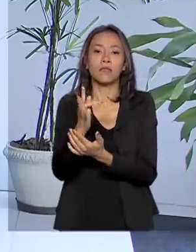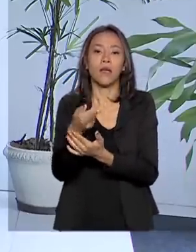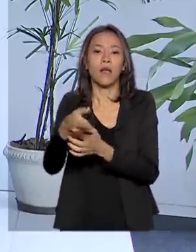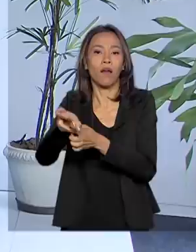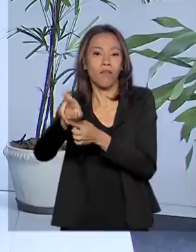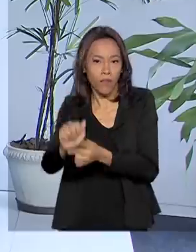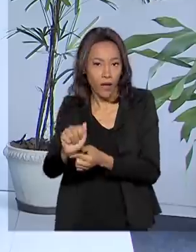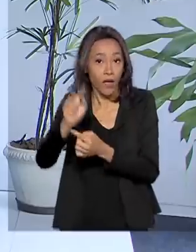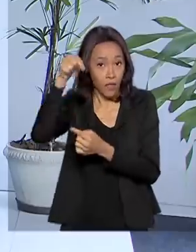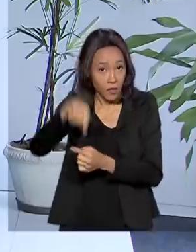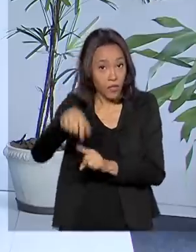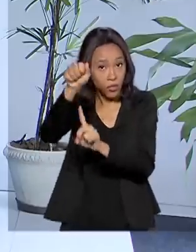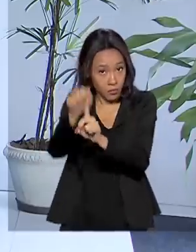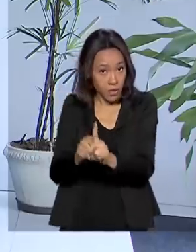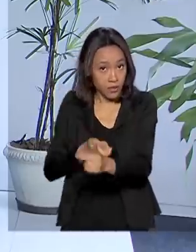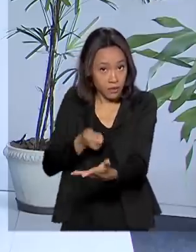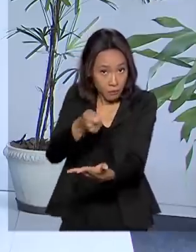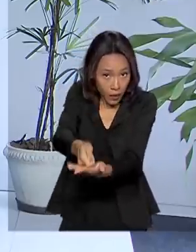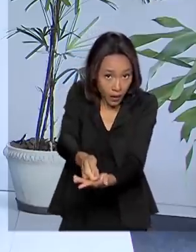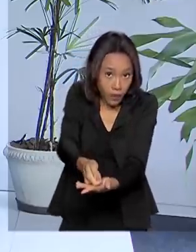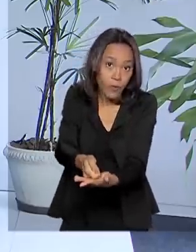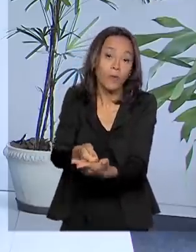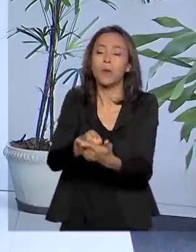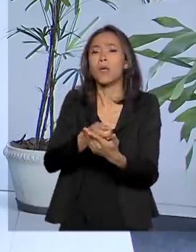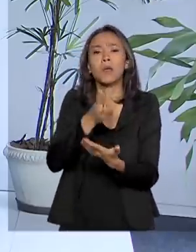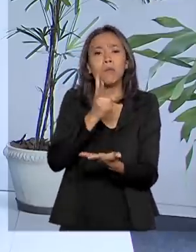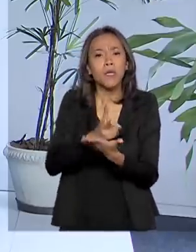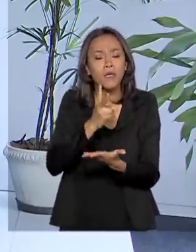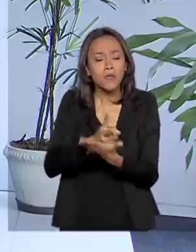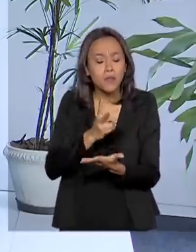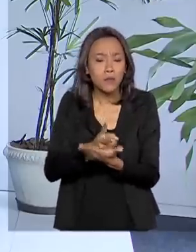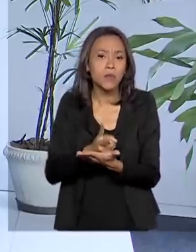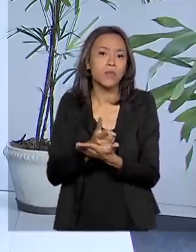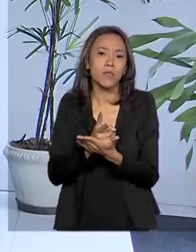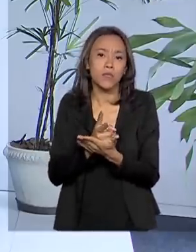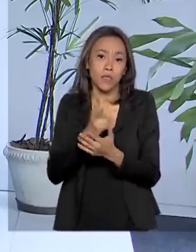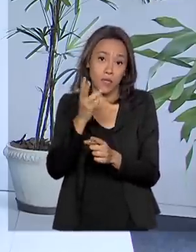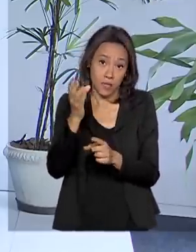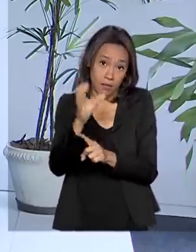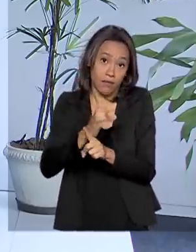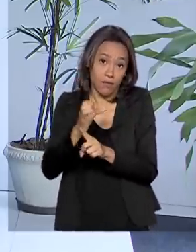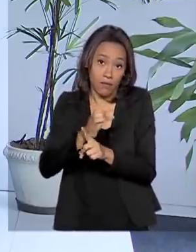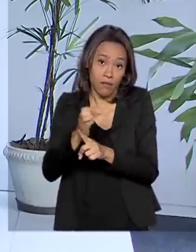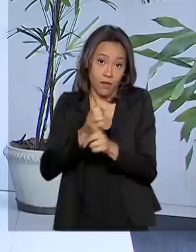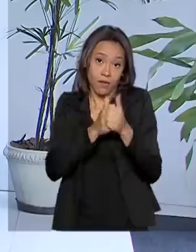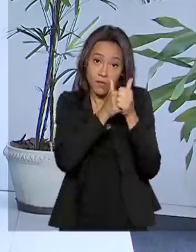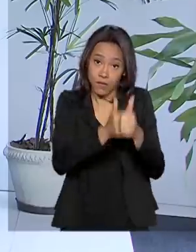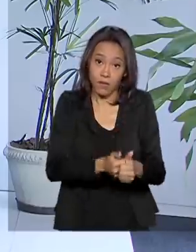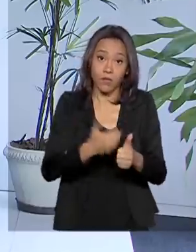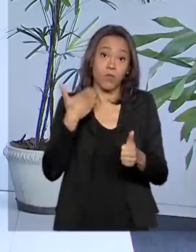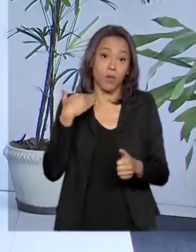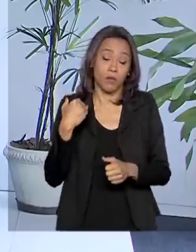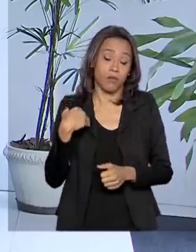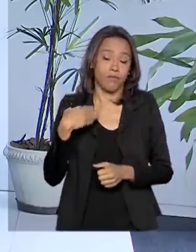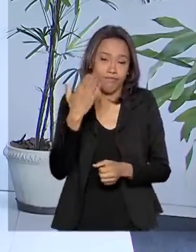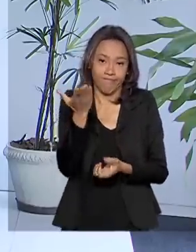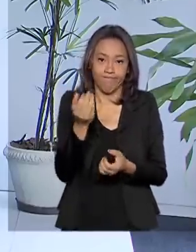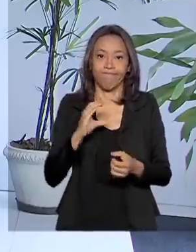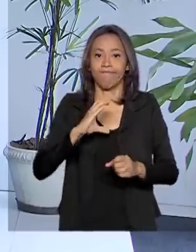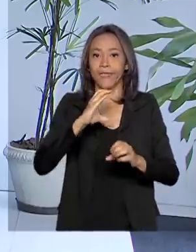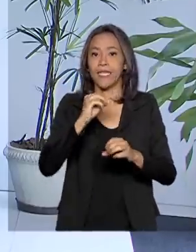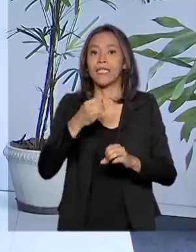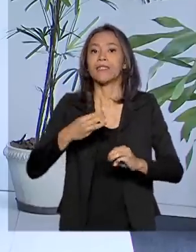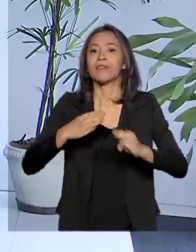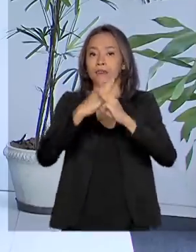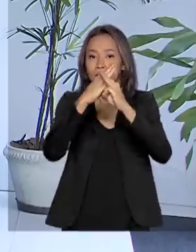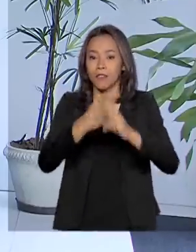mês, nas mesmas datas dos benefícios sociais pagos pela Caixa Econômica Federal. E falando em agricultura, o